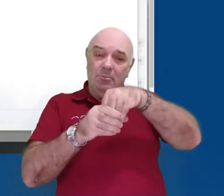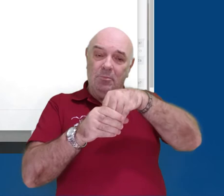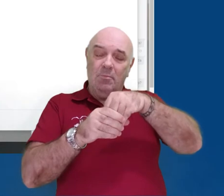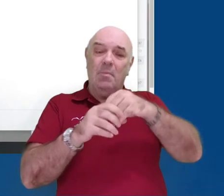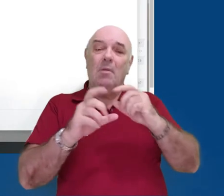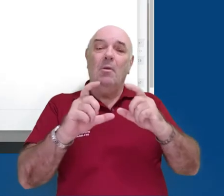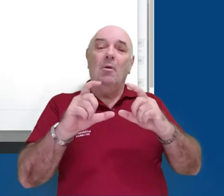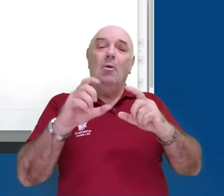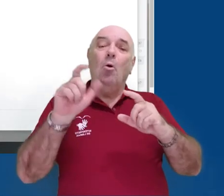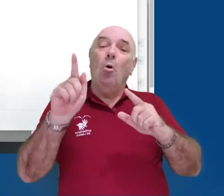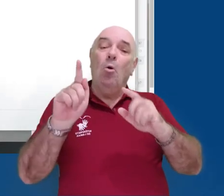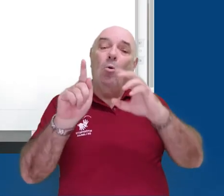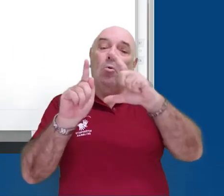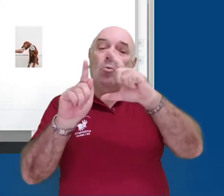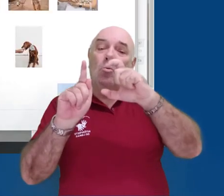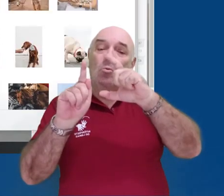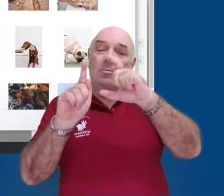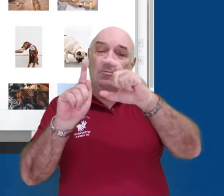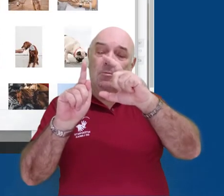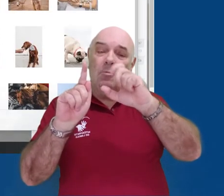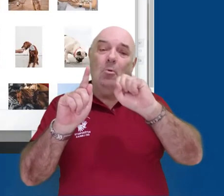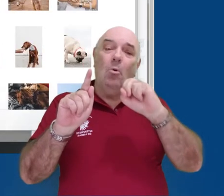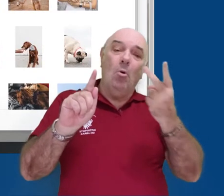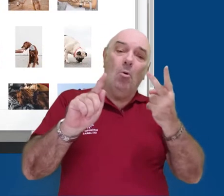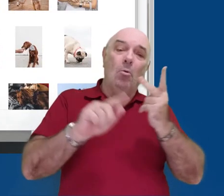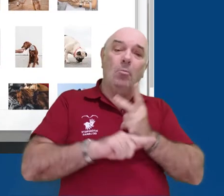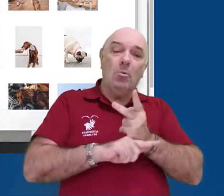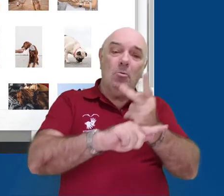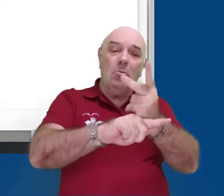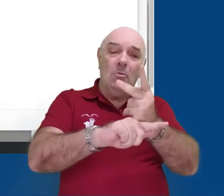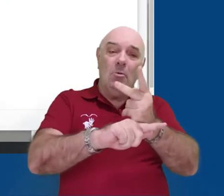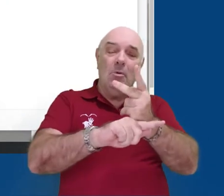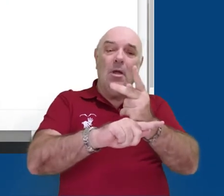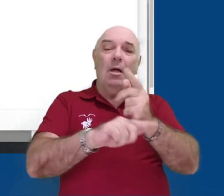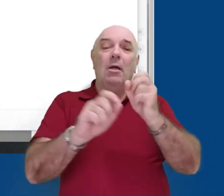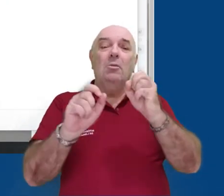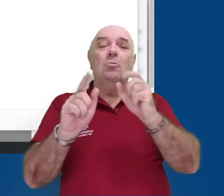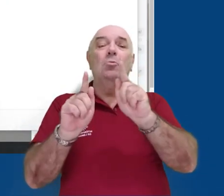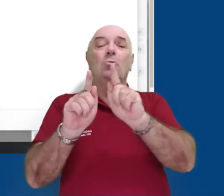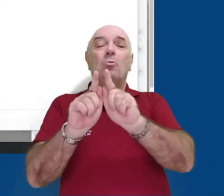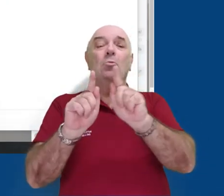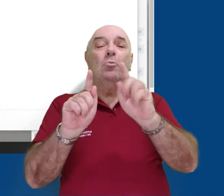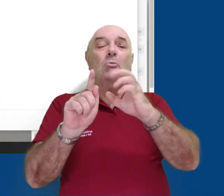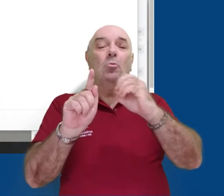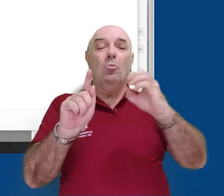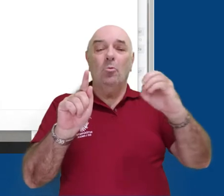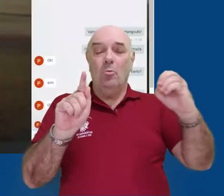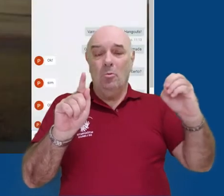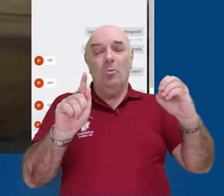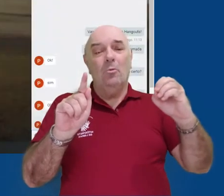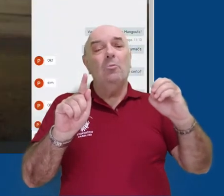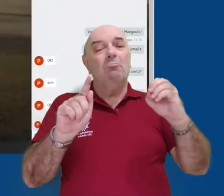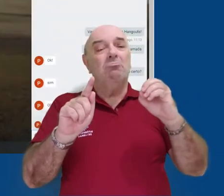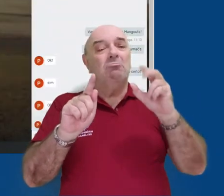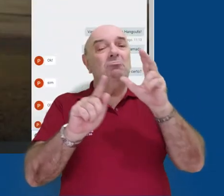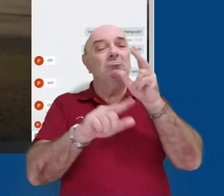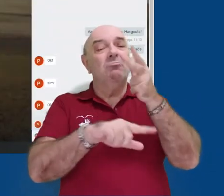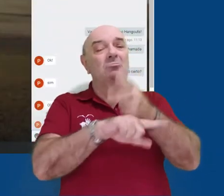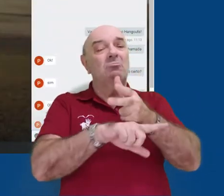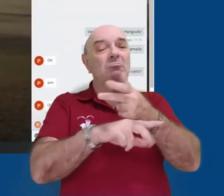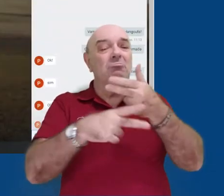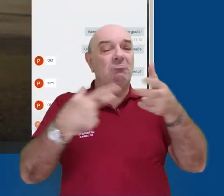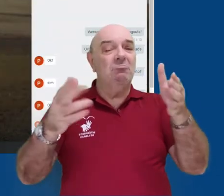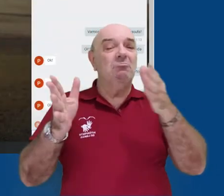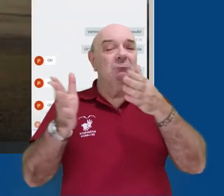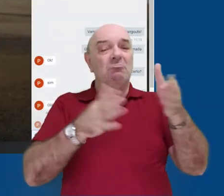Google Fotos ou procurar vídeos no Google. Na janela da conversa, também é